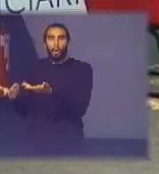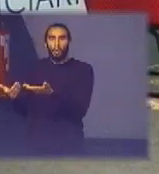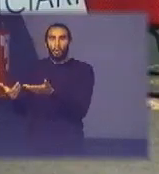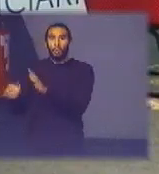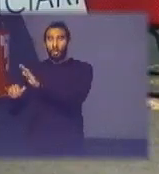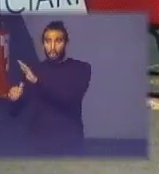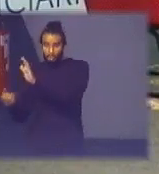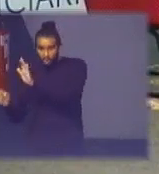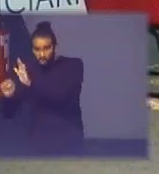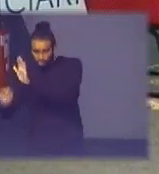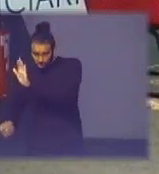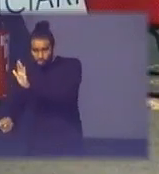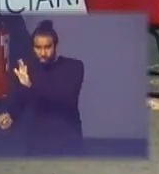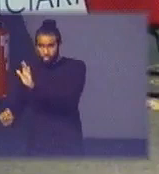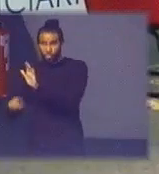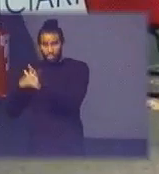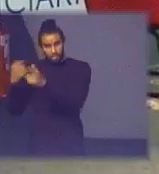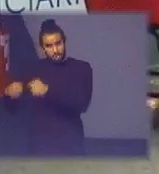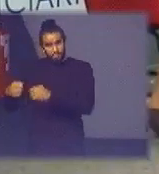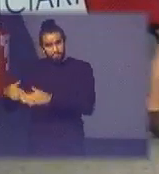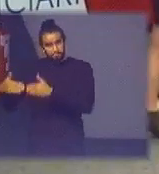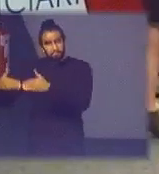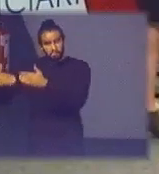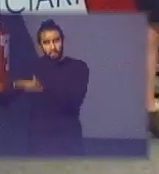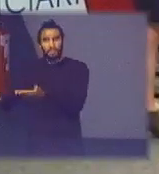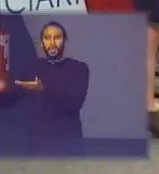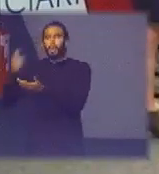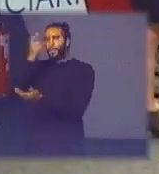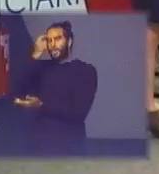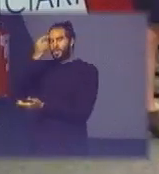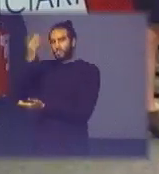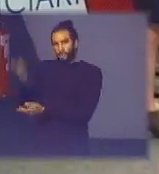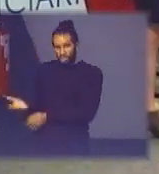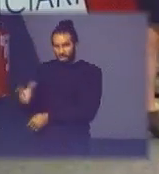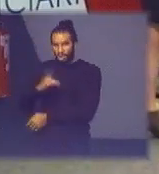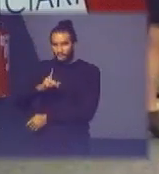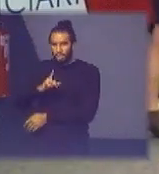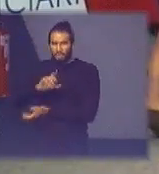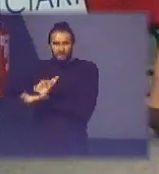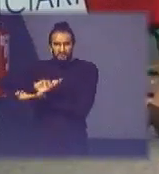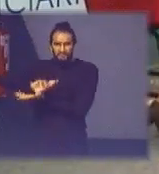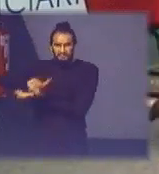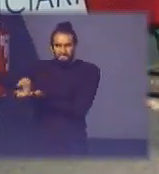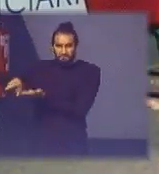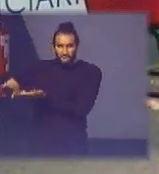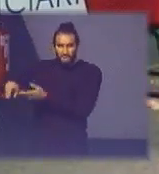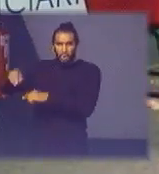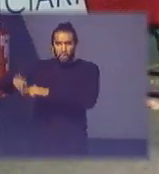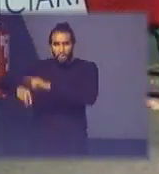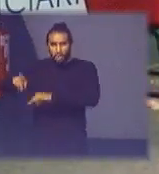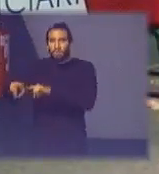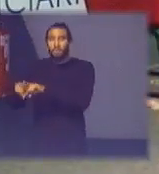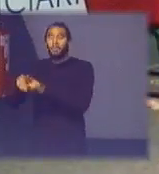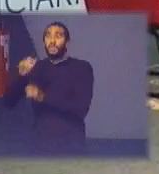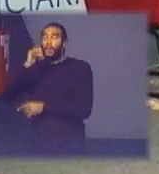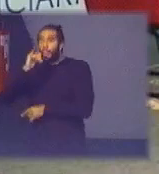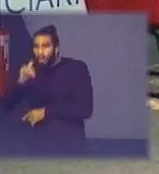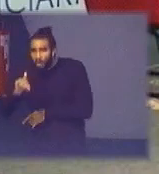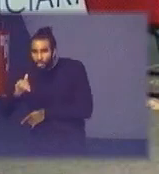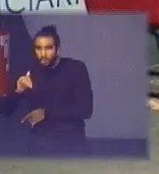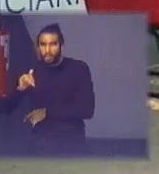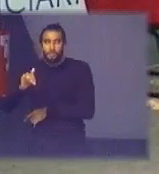adiante e pensando nessa riqueza aqui a gente tem um fluxo de materiais de energia também mas principalmente de